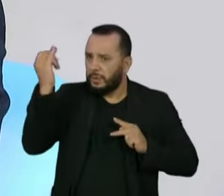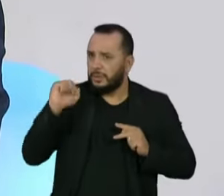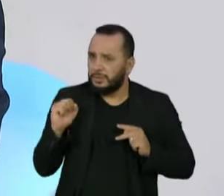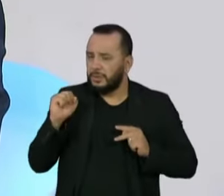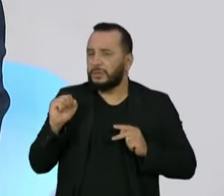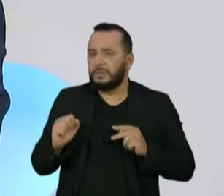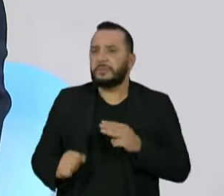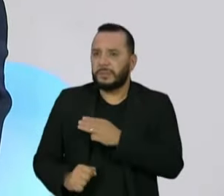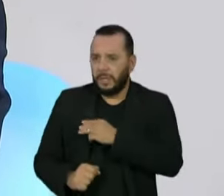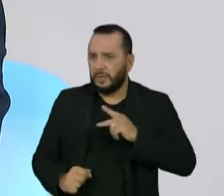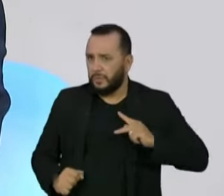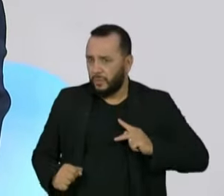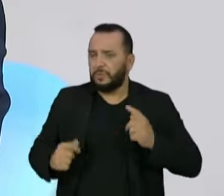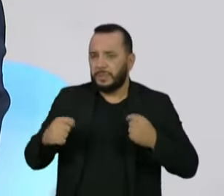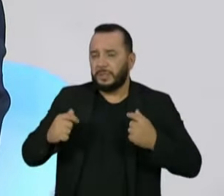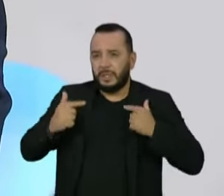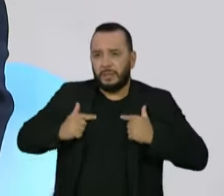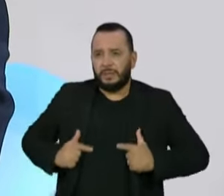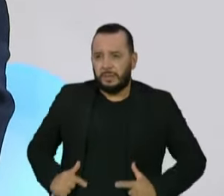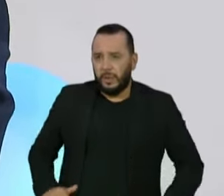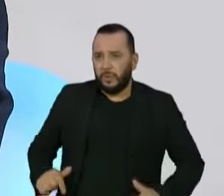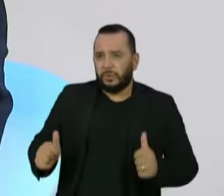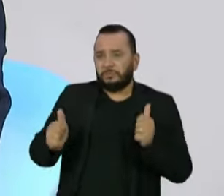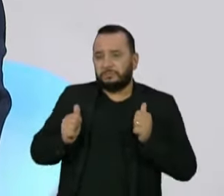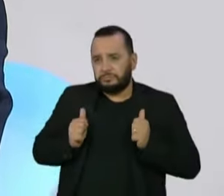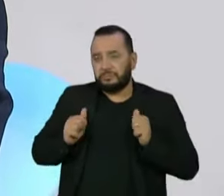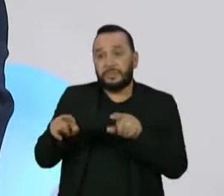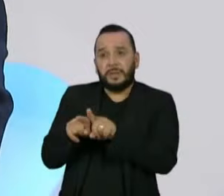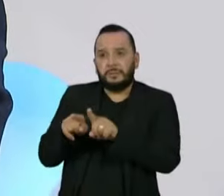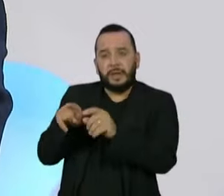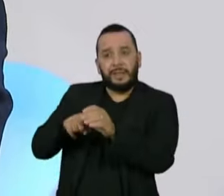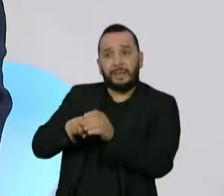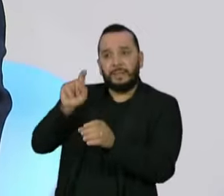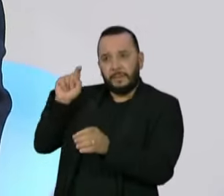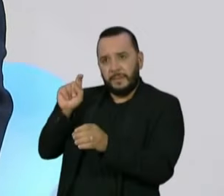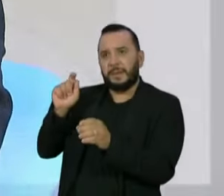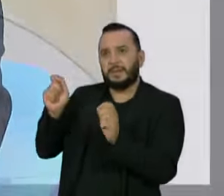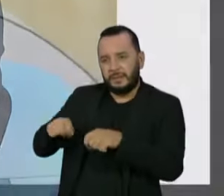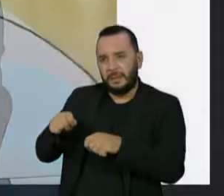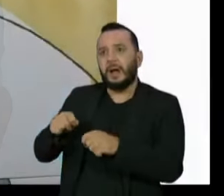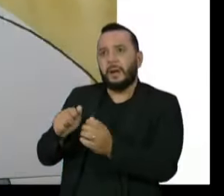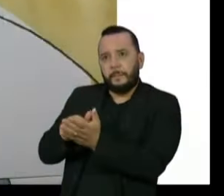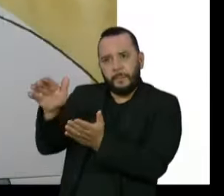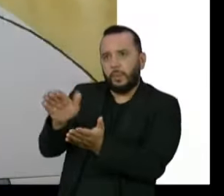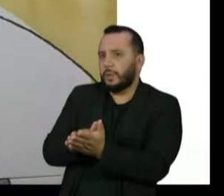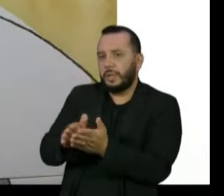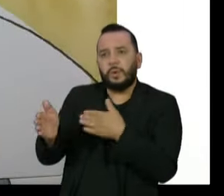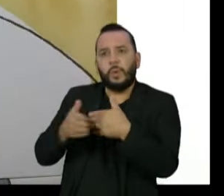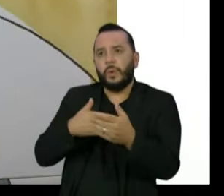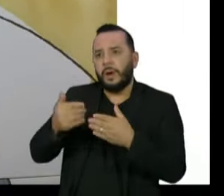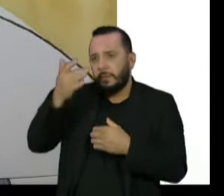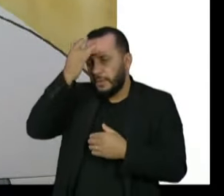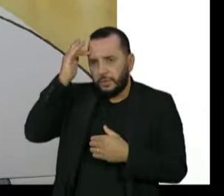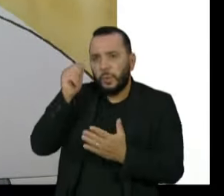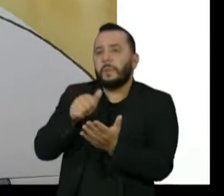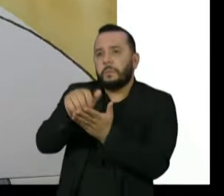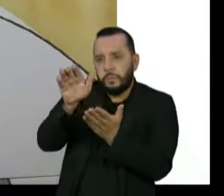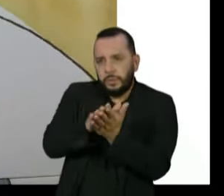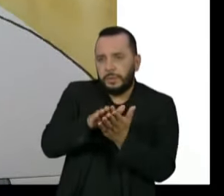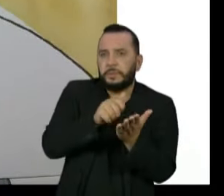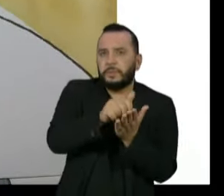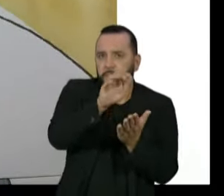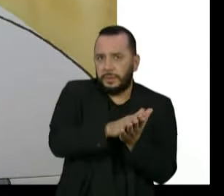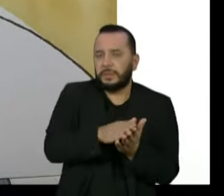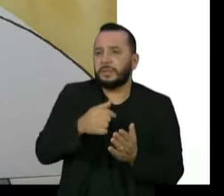ser isenta, imparcial e com independência para poder punir do a quem doer. Então, isso me